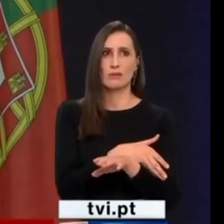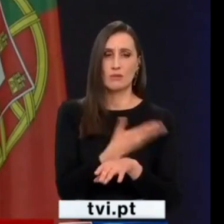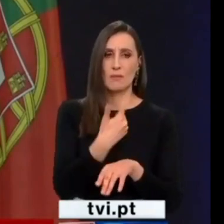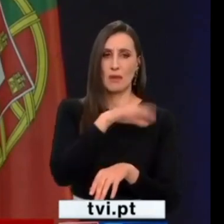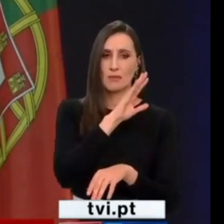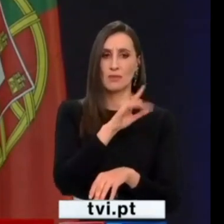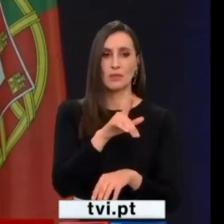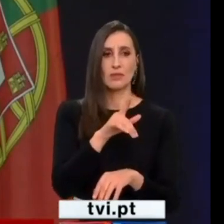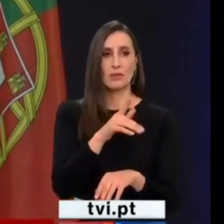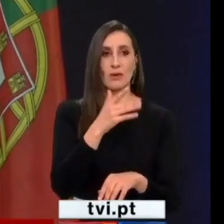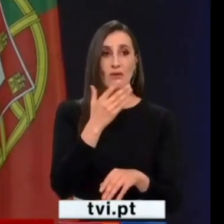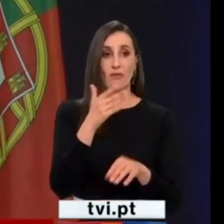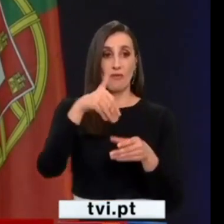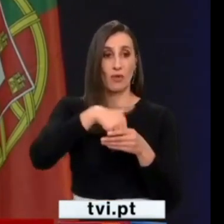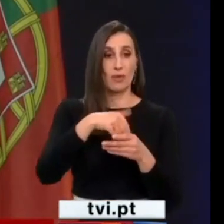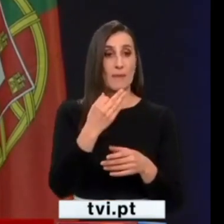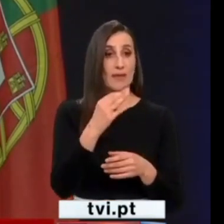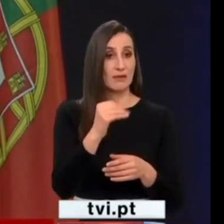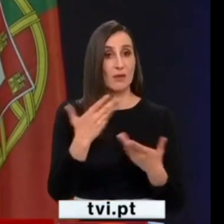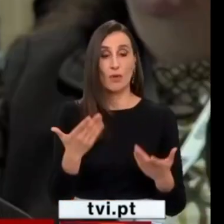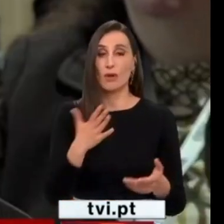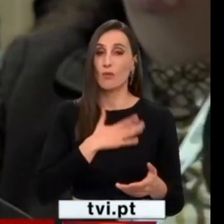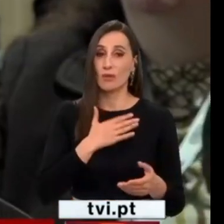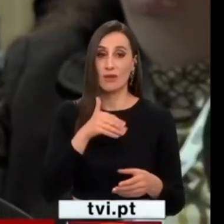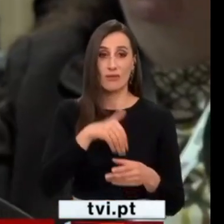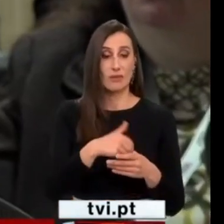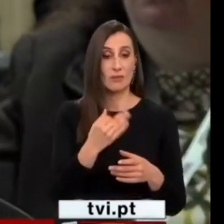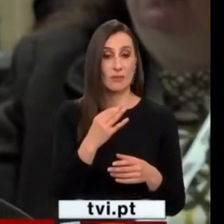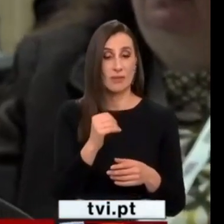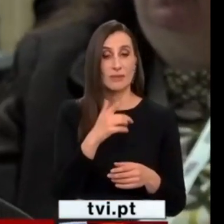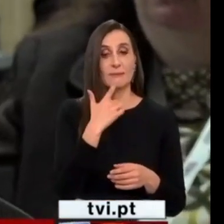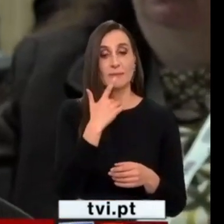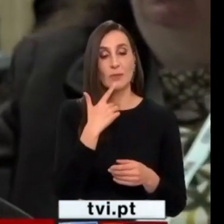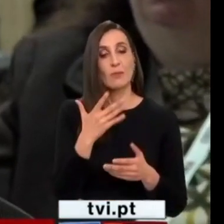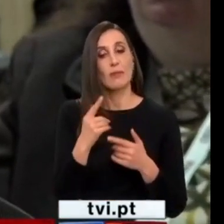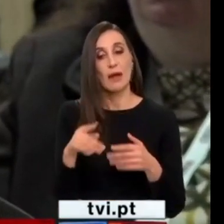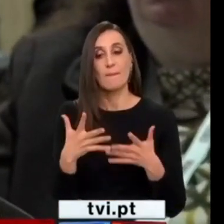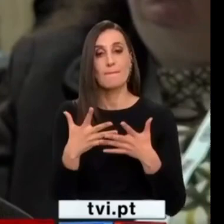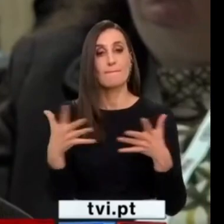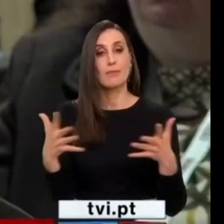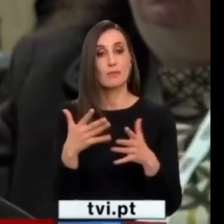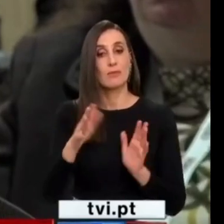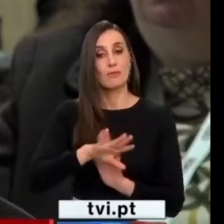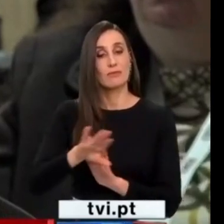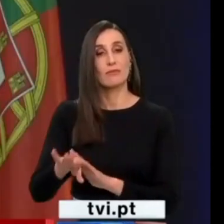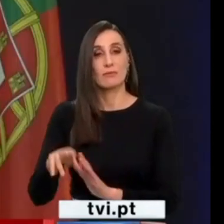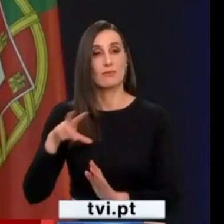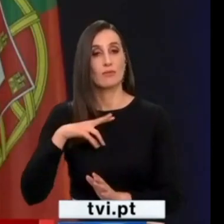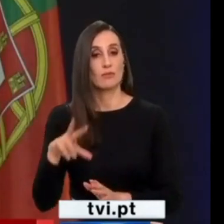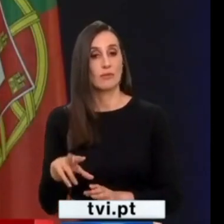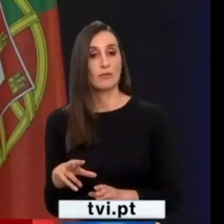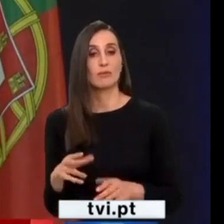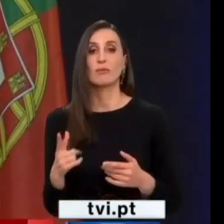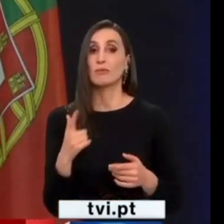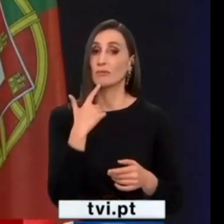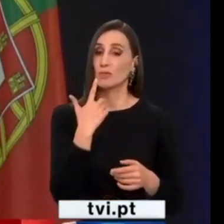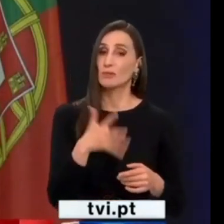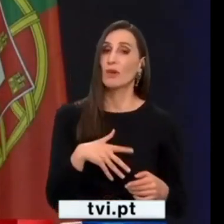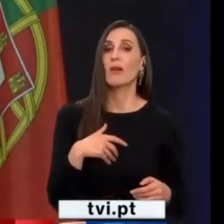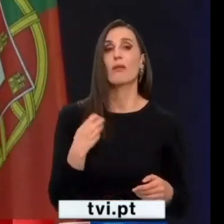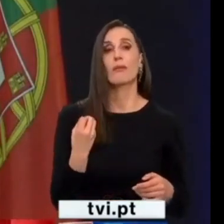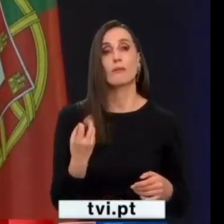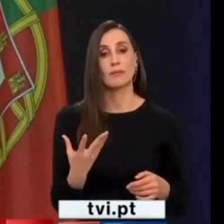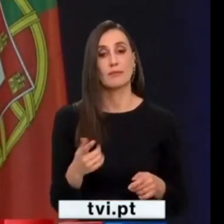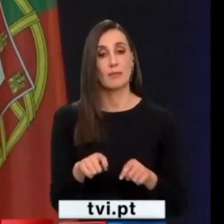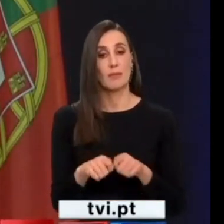PS outra vez. E percebeu que pela primeira vez há uma maioria de direita em Portugal. E diz que lamenta muito